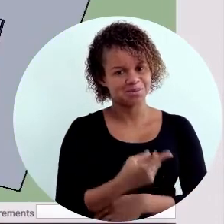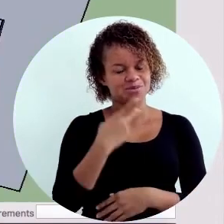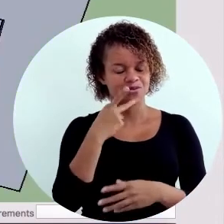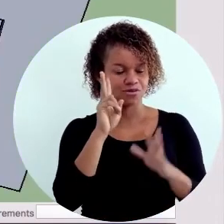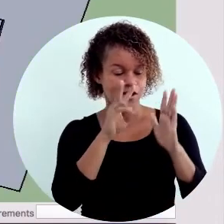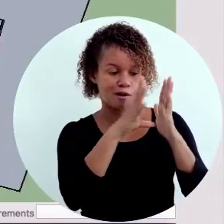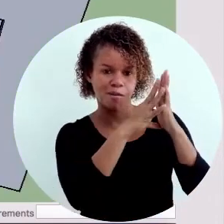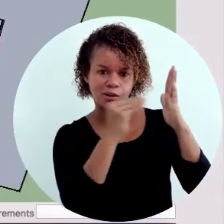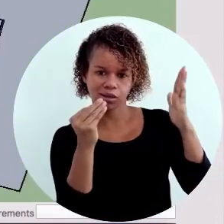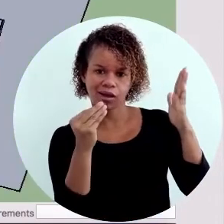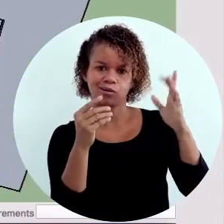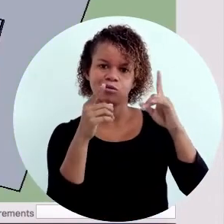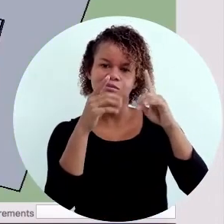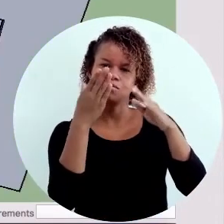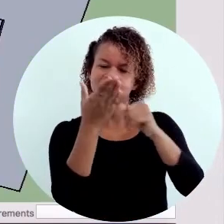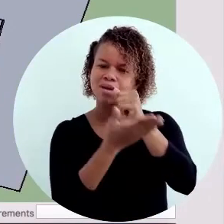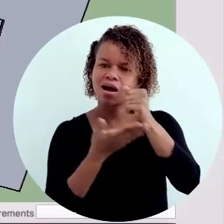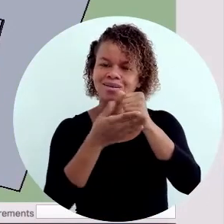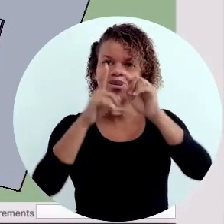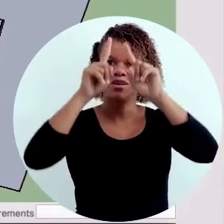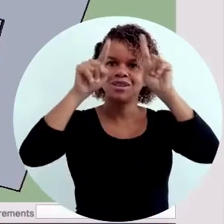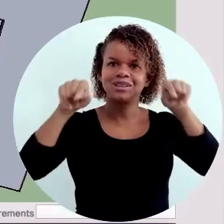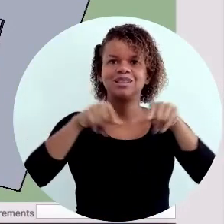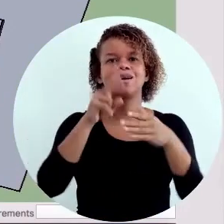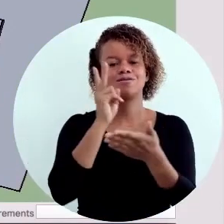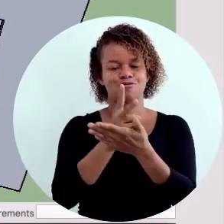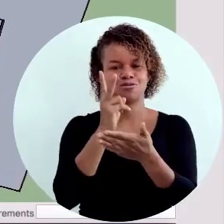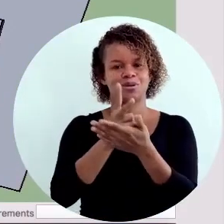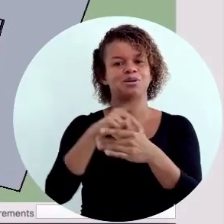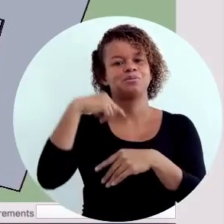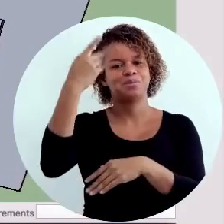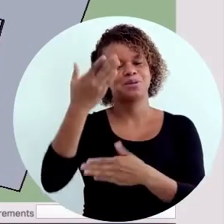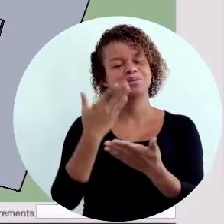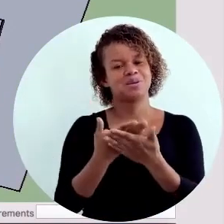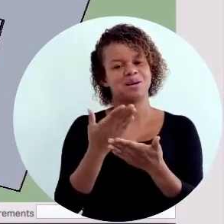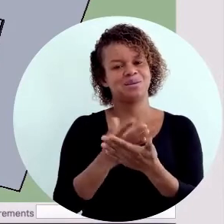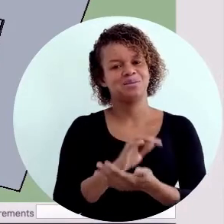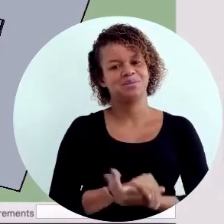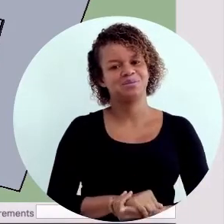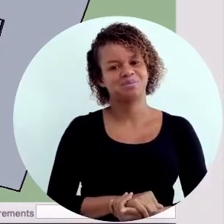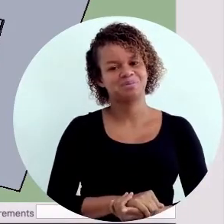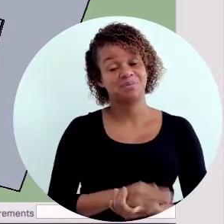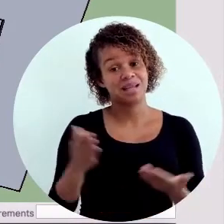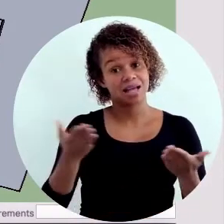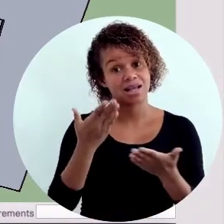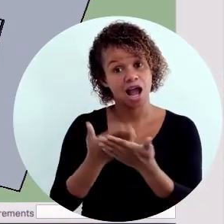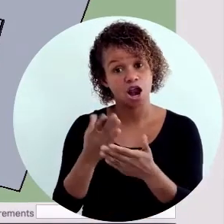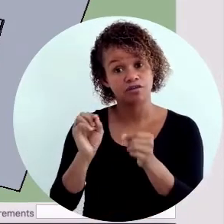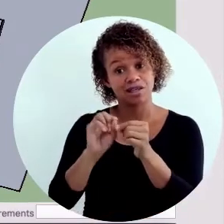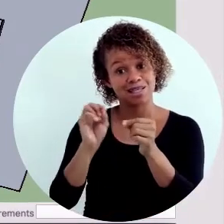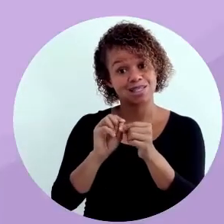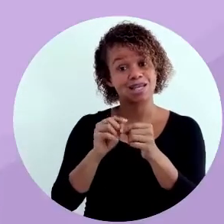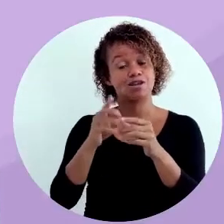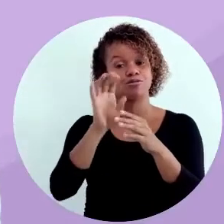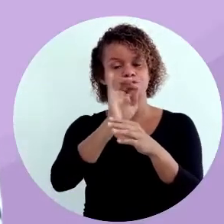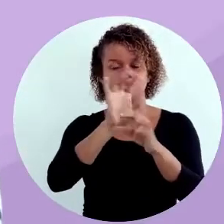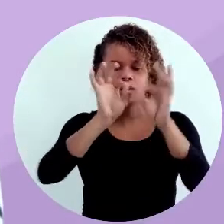Então aqui nós podemos ver o modelo básico tridimensional. Que nós daremos continuidade na próxima aula.